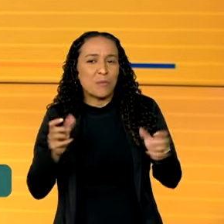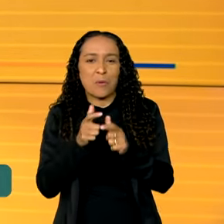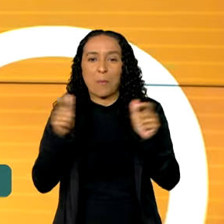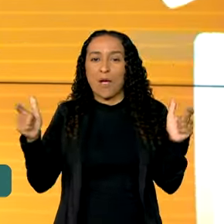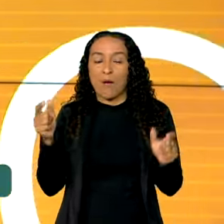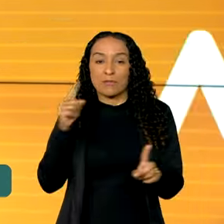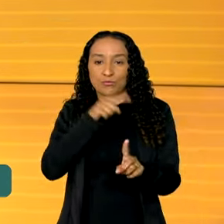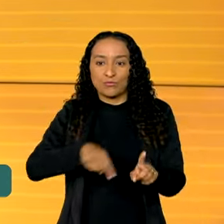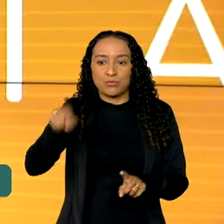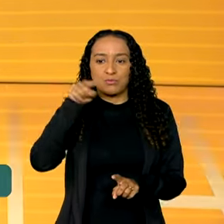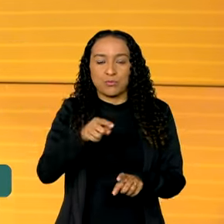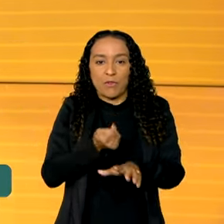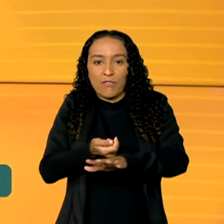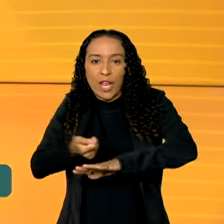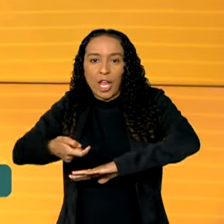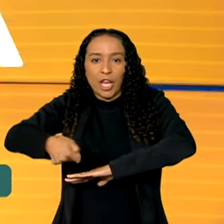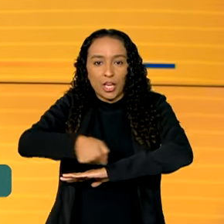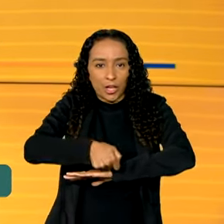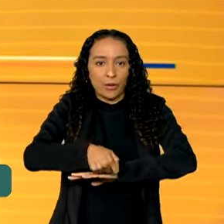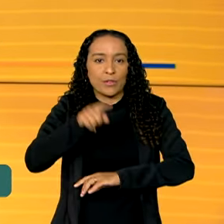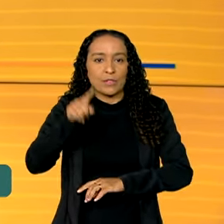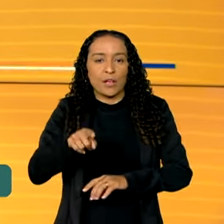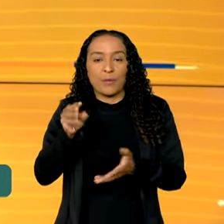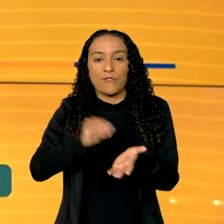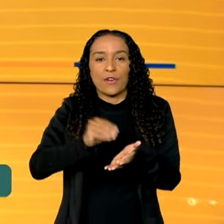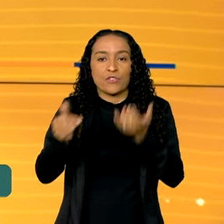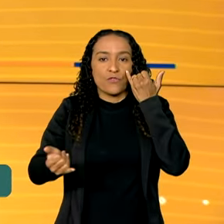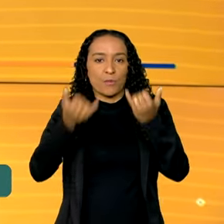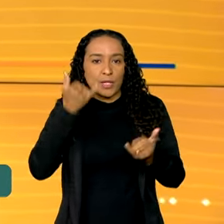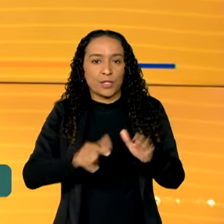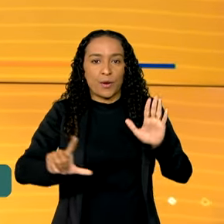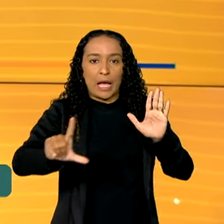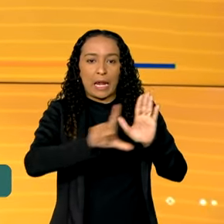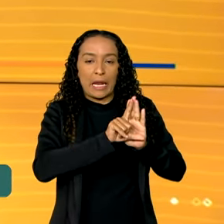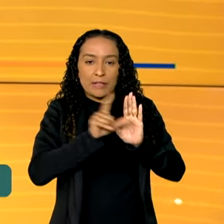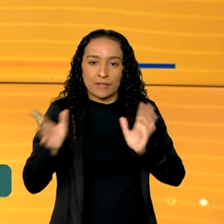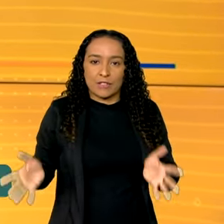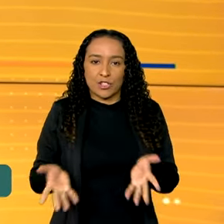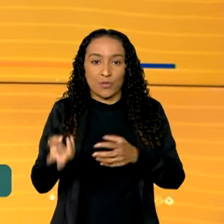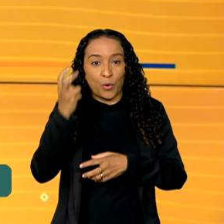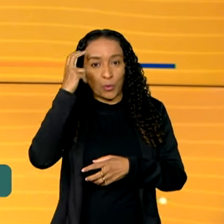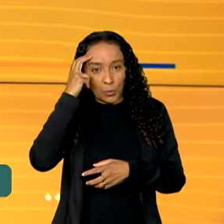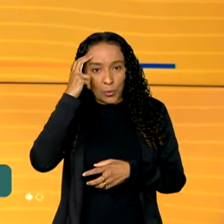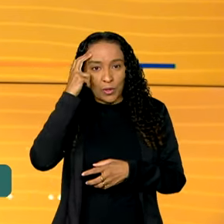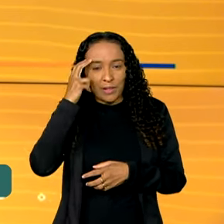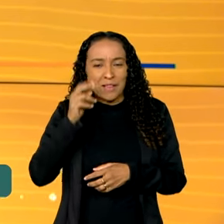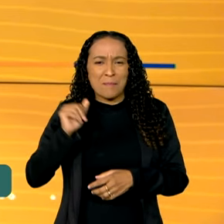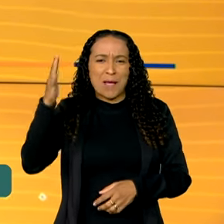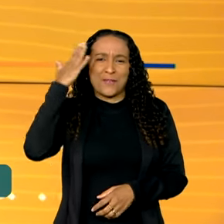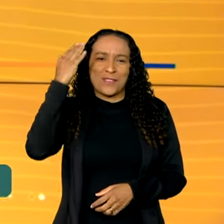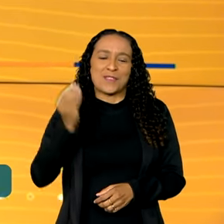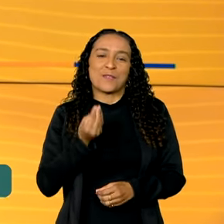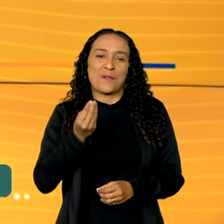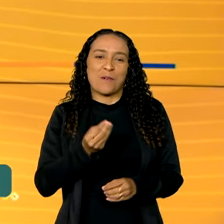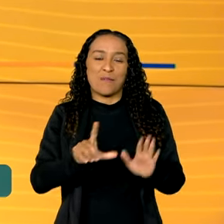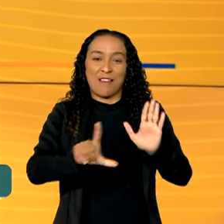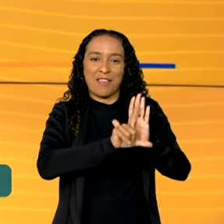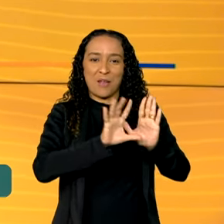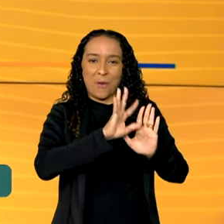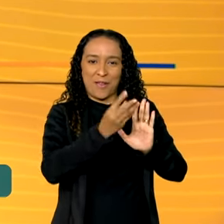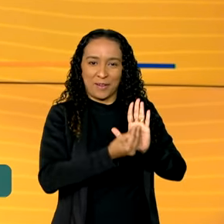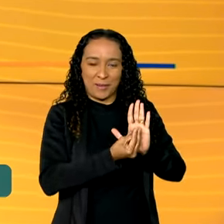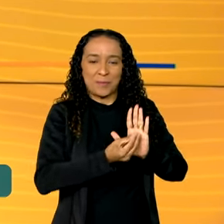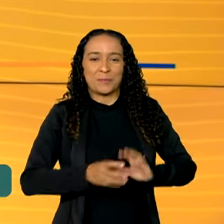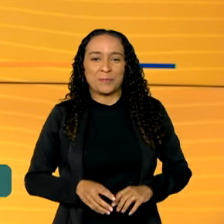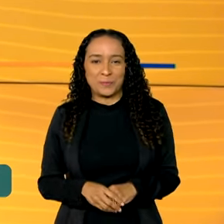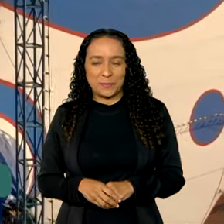dos maiores alvos de fake news e desinformação, a Lei de Incentivo à Cultura, mais conhecida como Lei